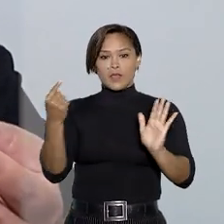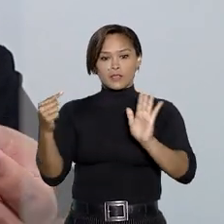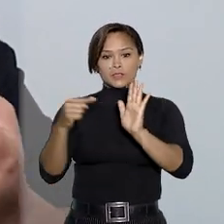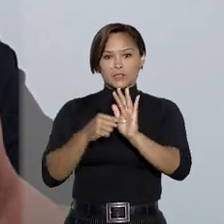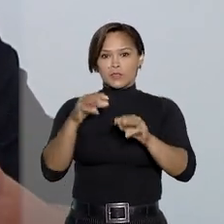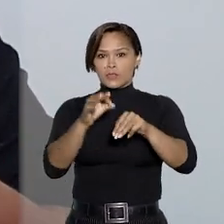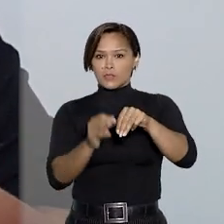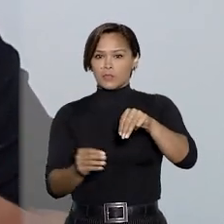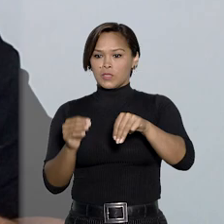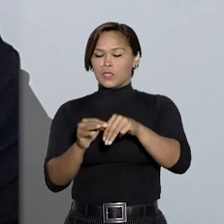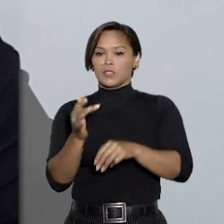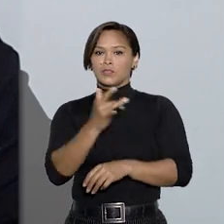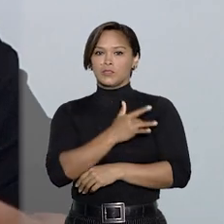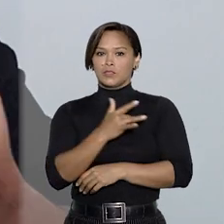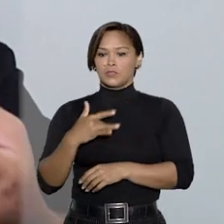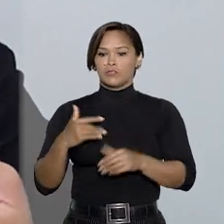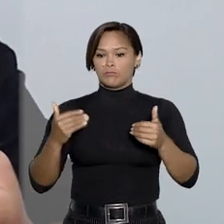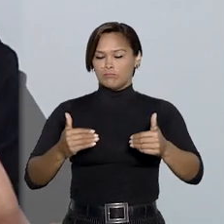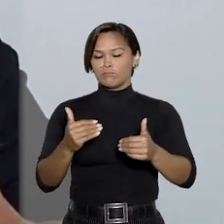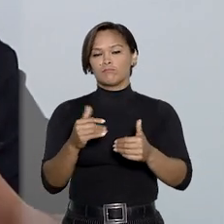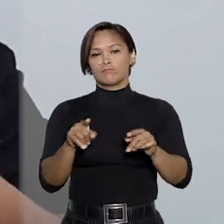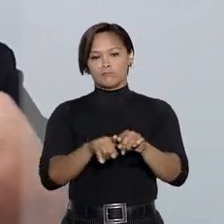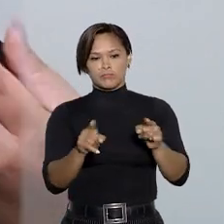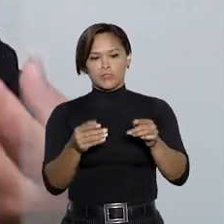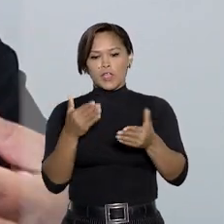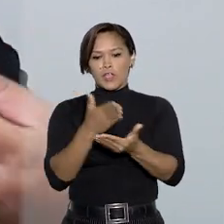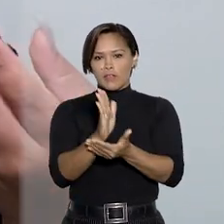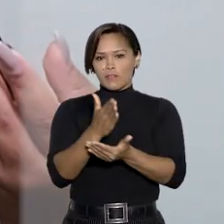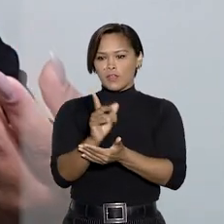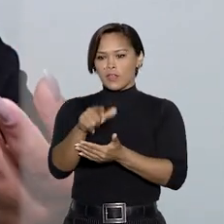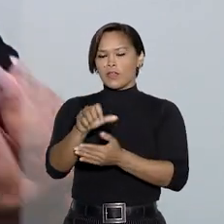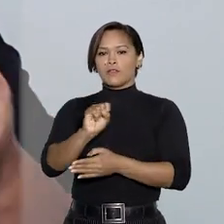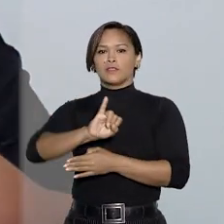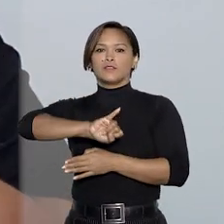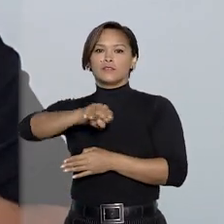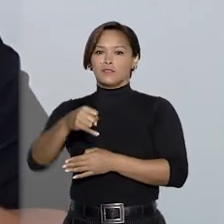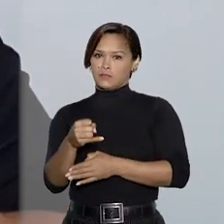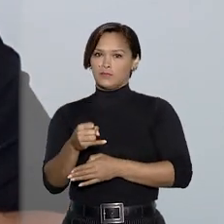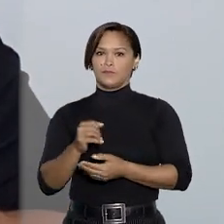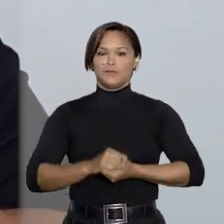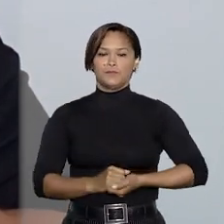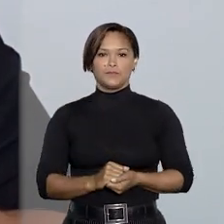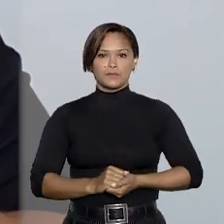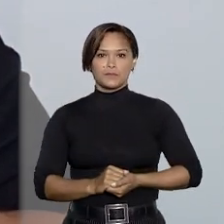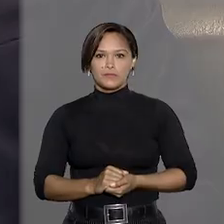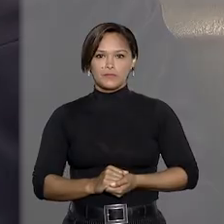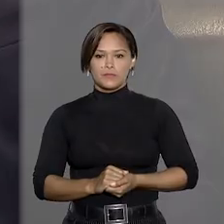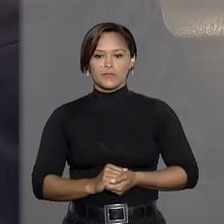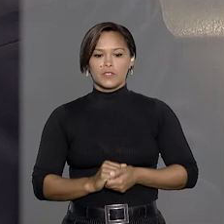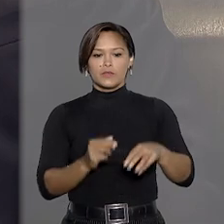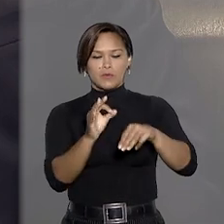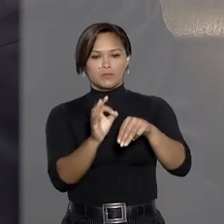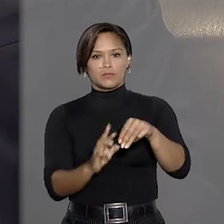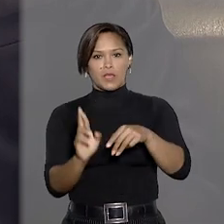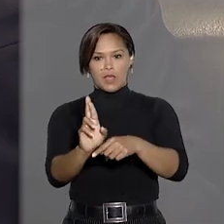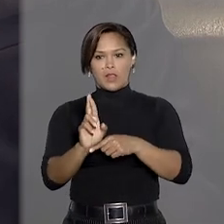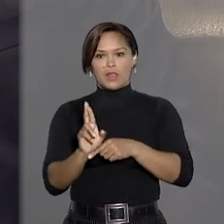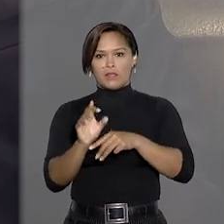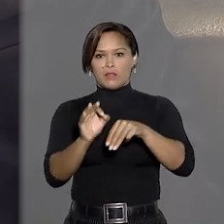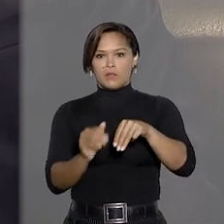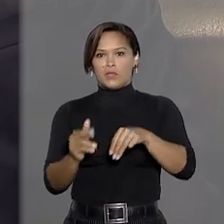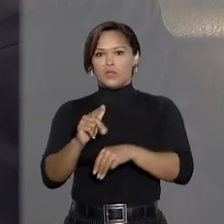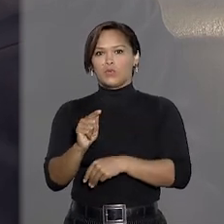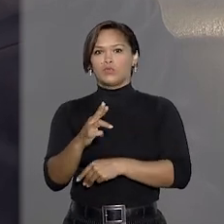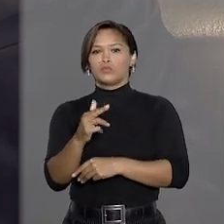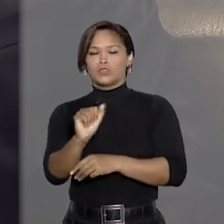a indicação do ministro da Saúde, o caso foi enviado ao Superior Tribunal de Justiça. O relator ministro Gurgel